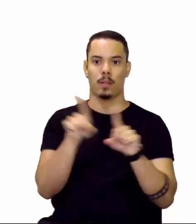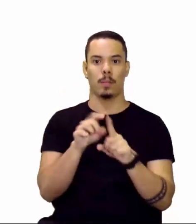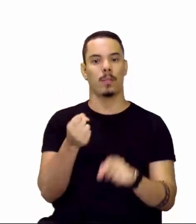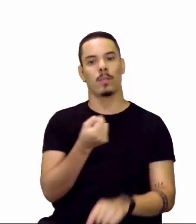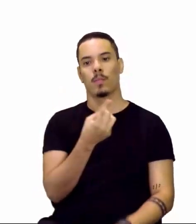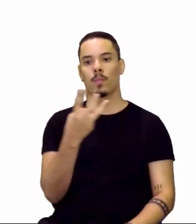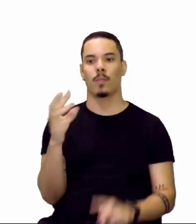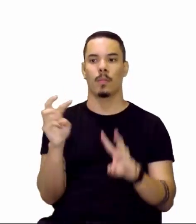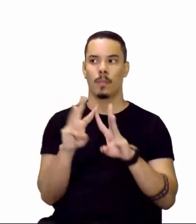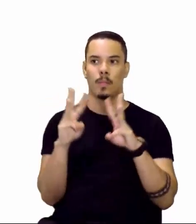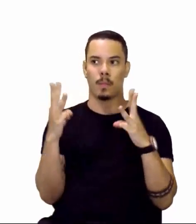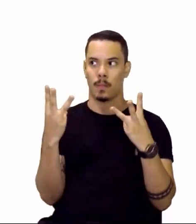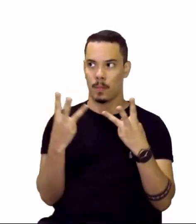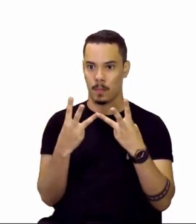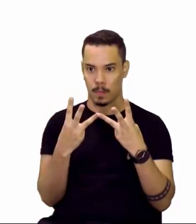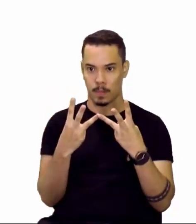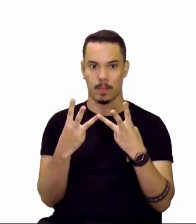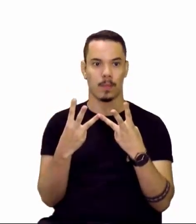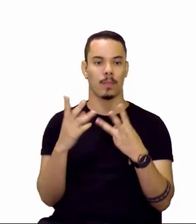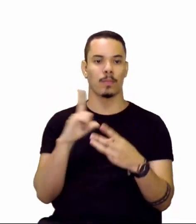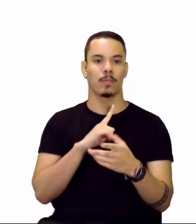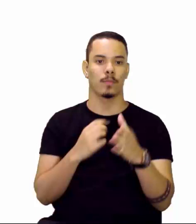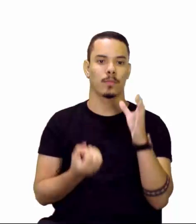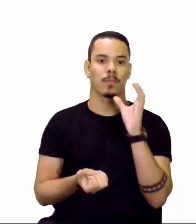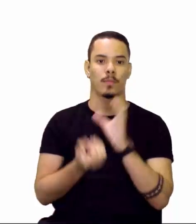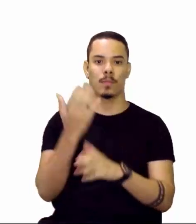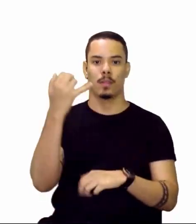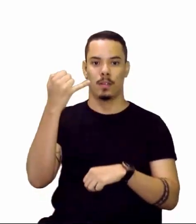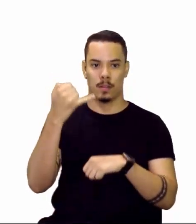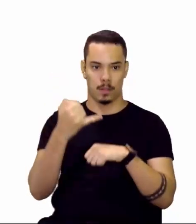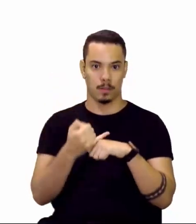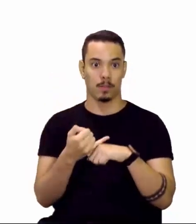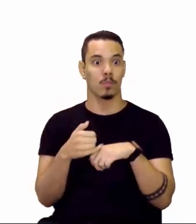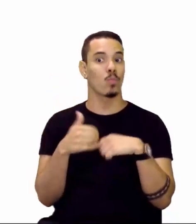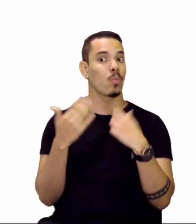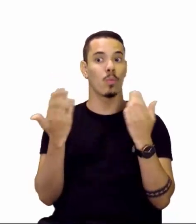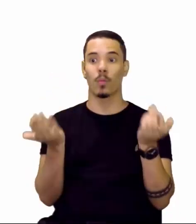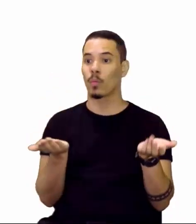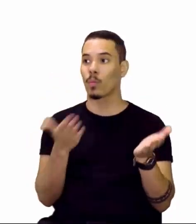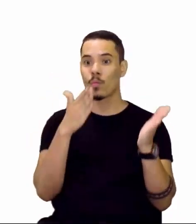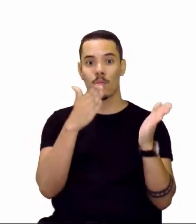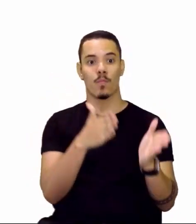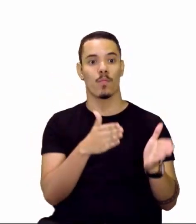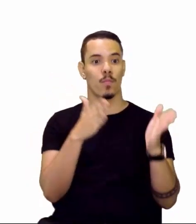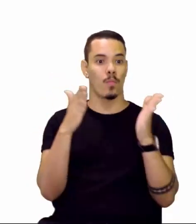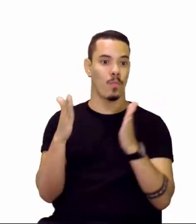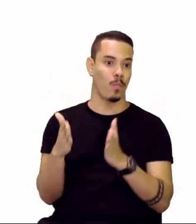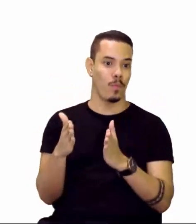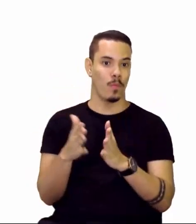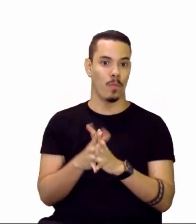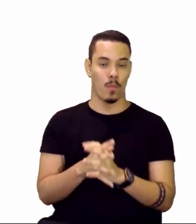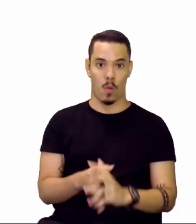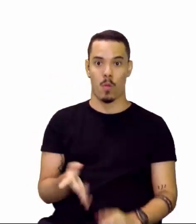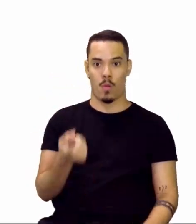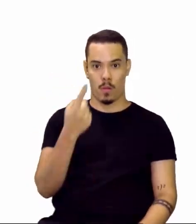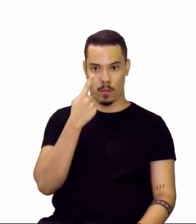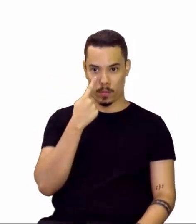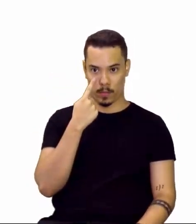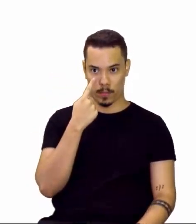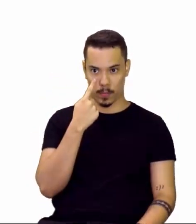massa do átomo que dá origem a esse íon são respectivamente. Então, olha só,